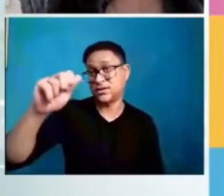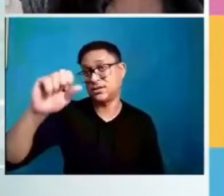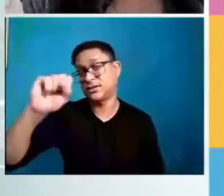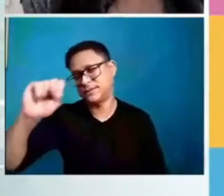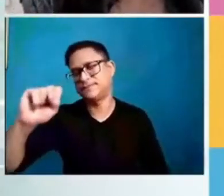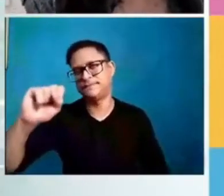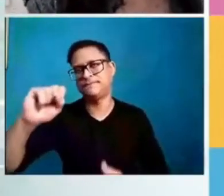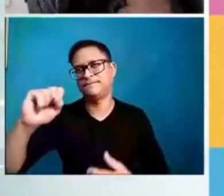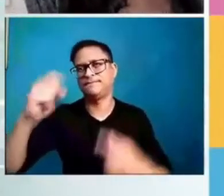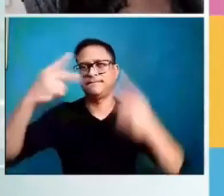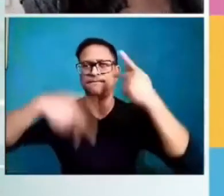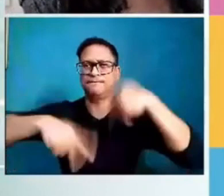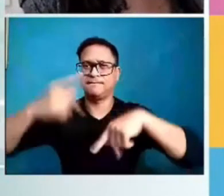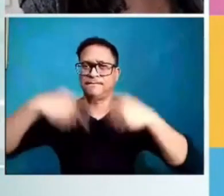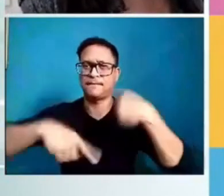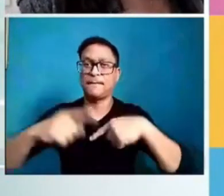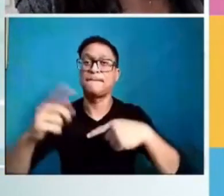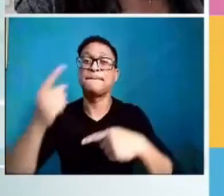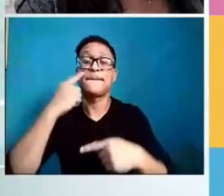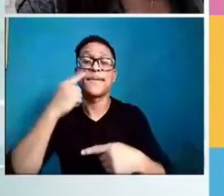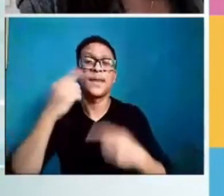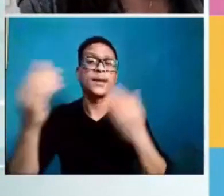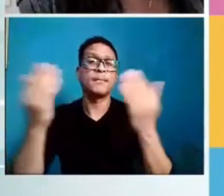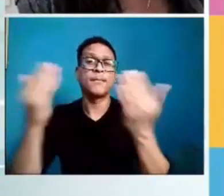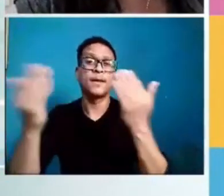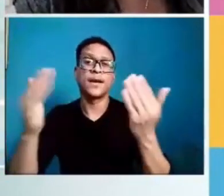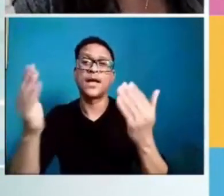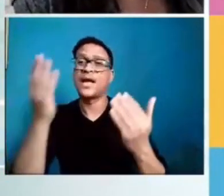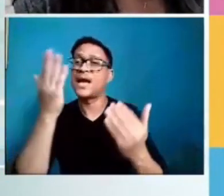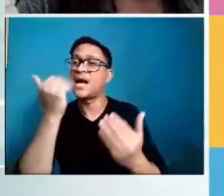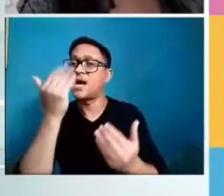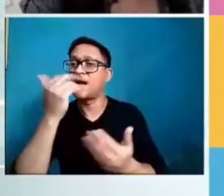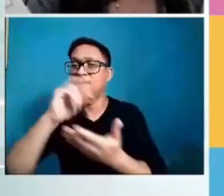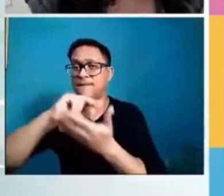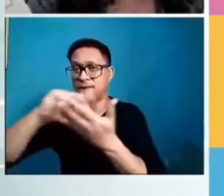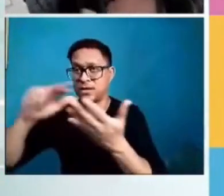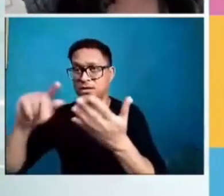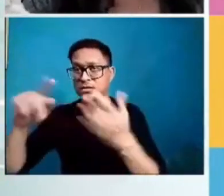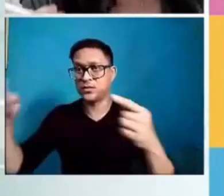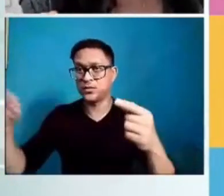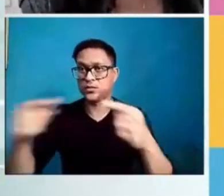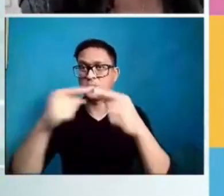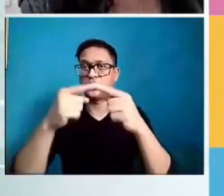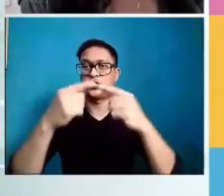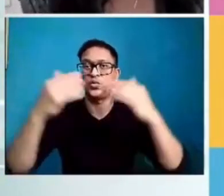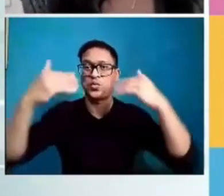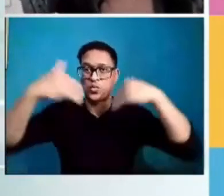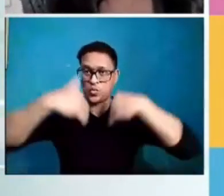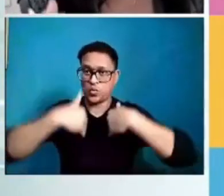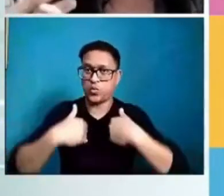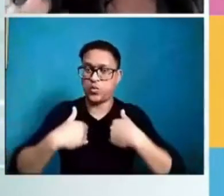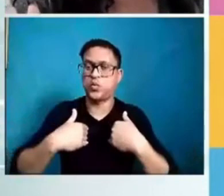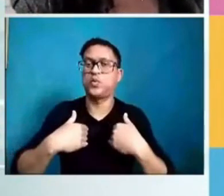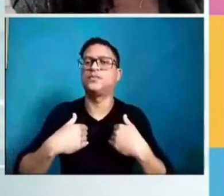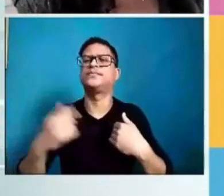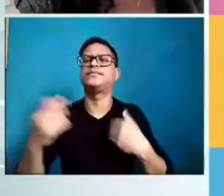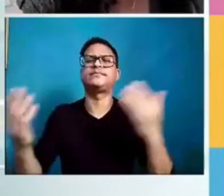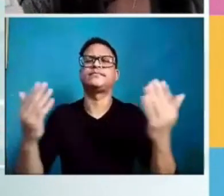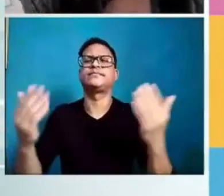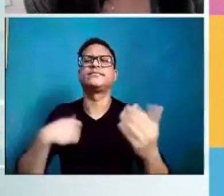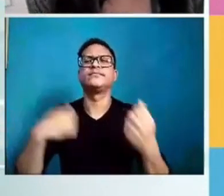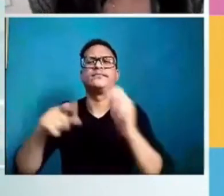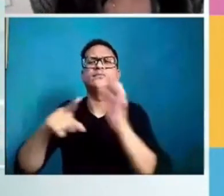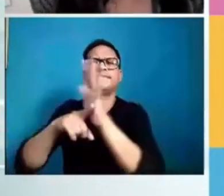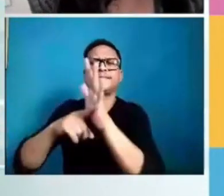relação da comida com o autismo, eu preciso também focar nessa neuroinflamação. Por que? A inflamação, uma inflamação aguda,